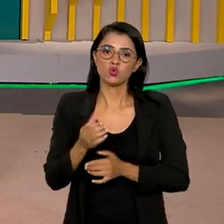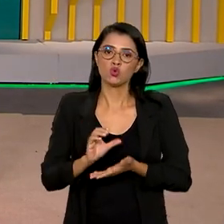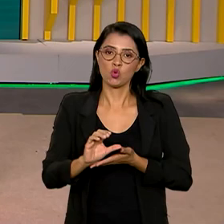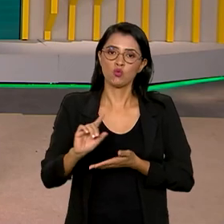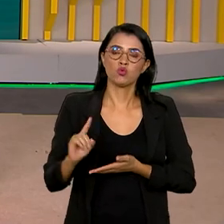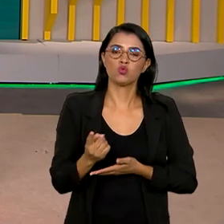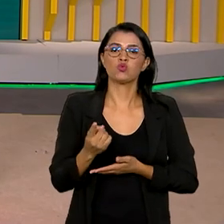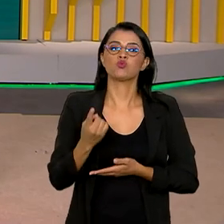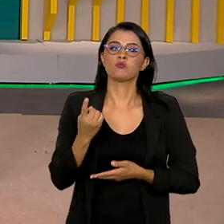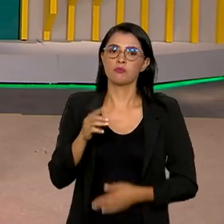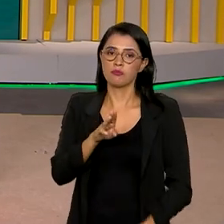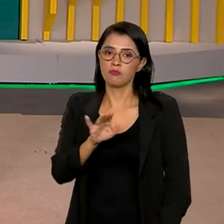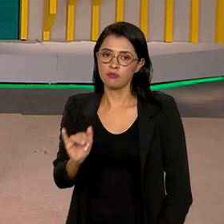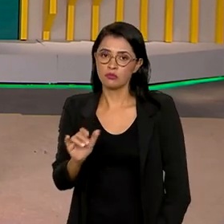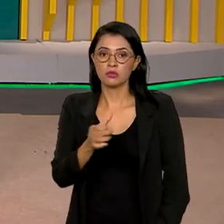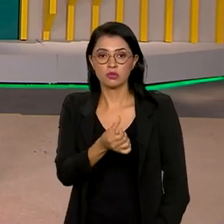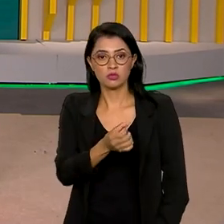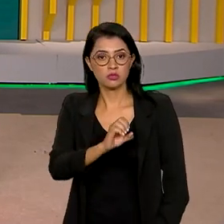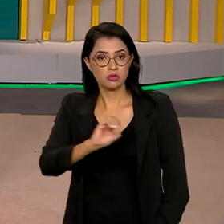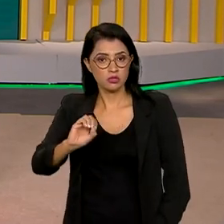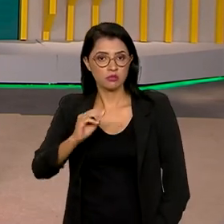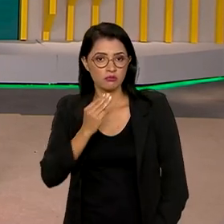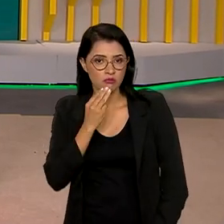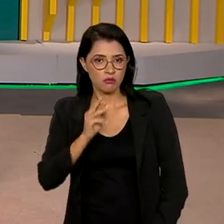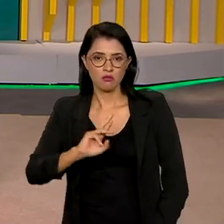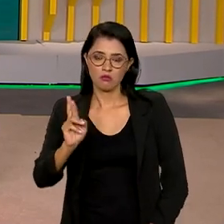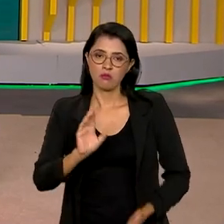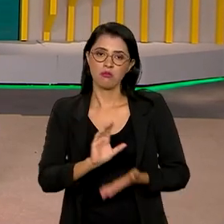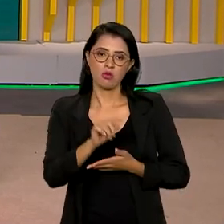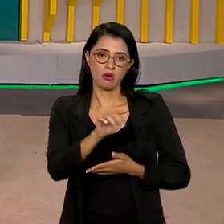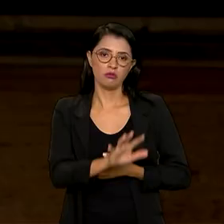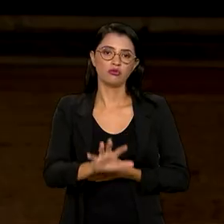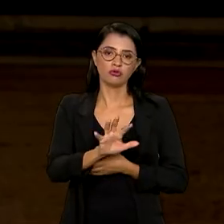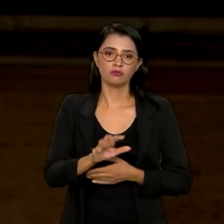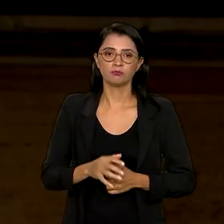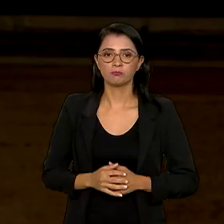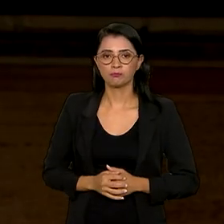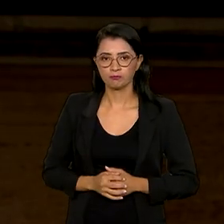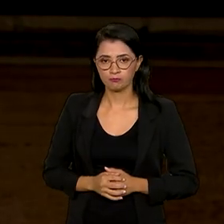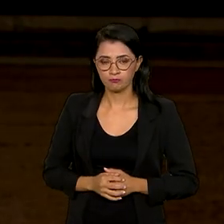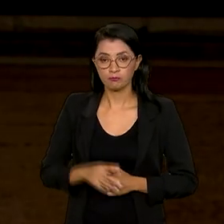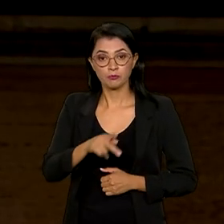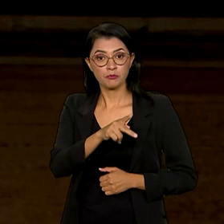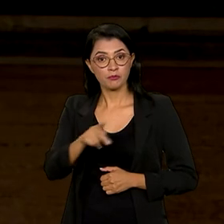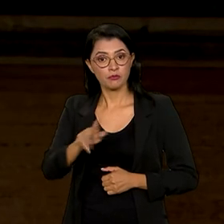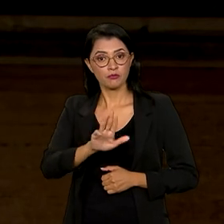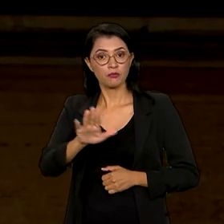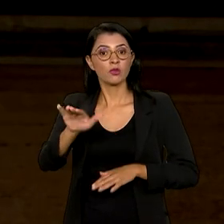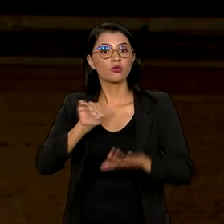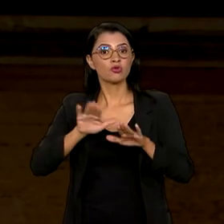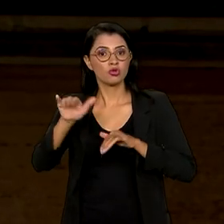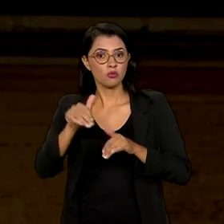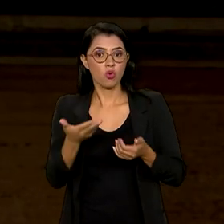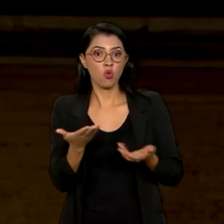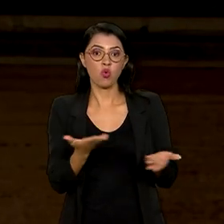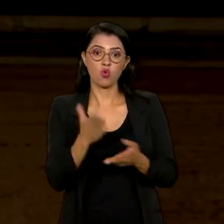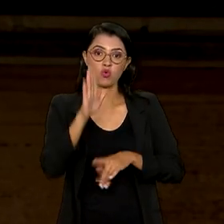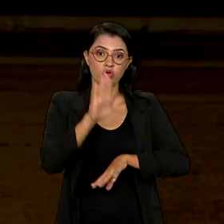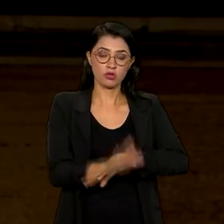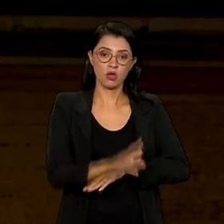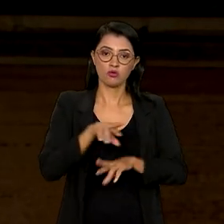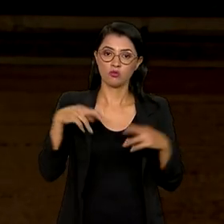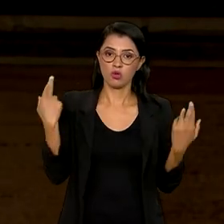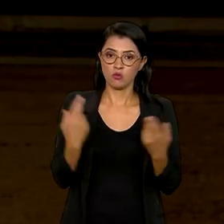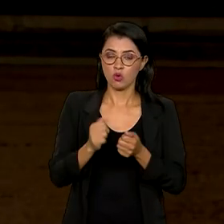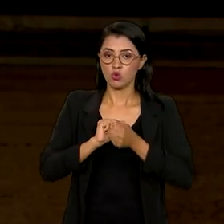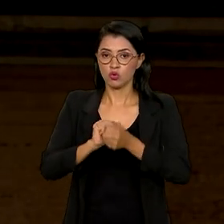de 1 bilhão e 600 milhões de reais para a região. O presidente Lula convocou para esta tarde uma reunião com